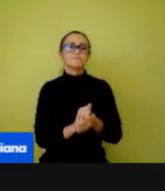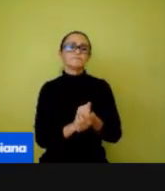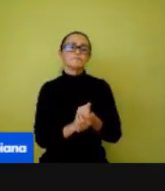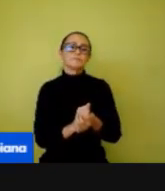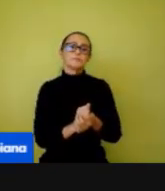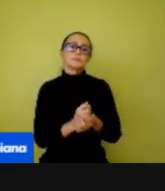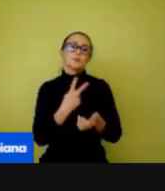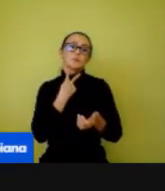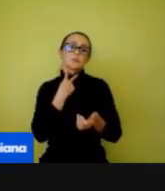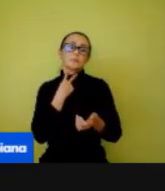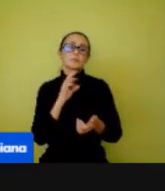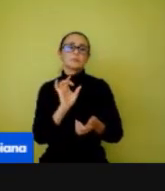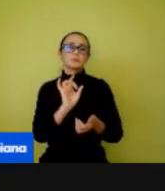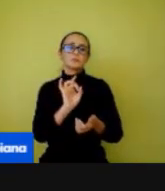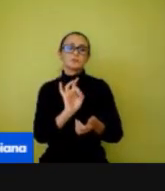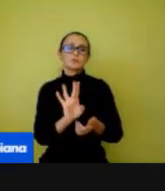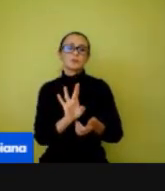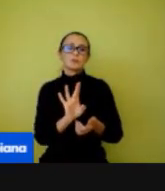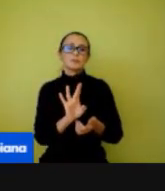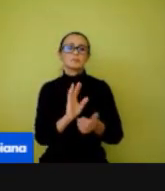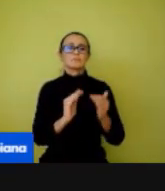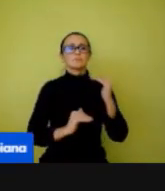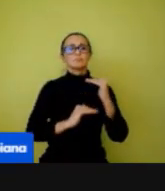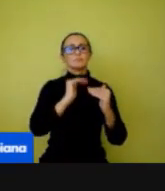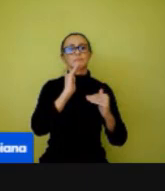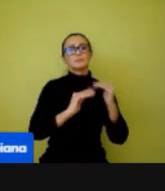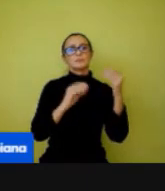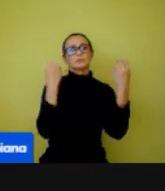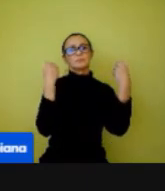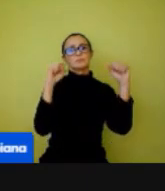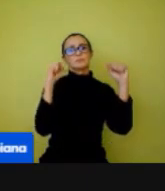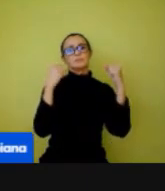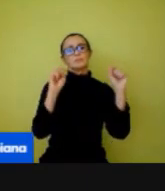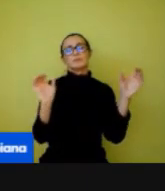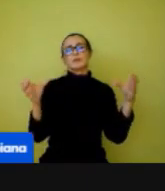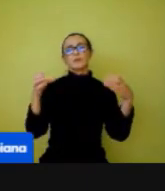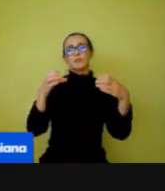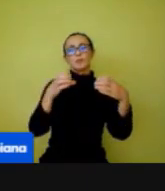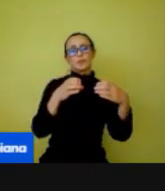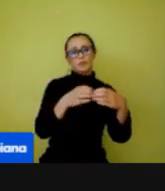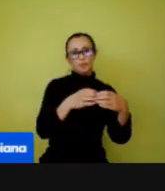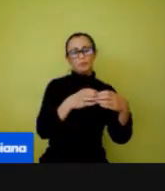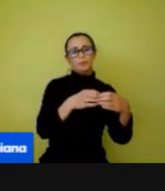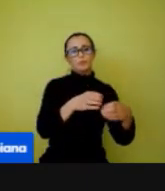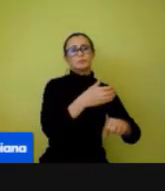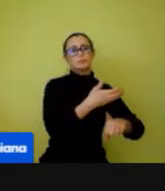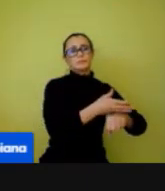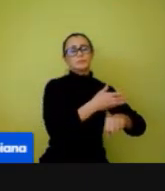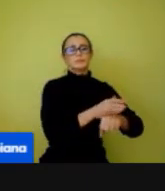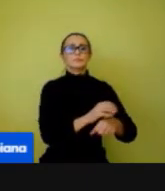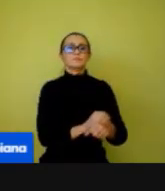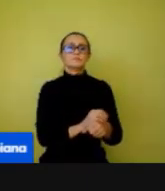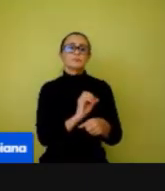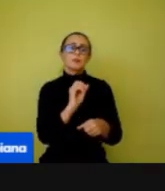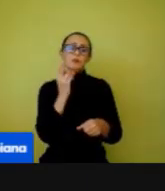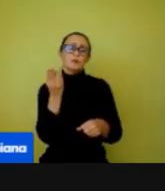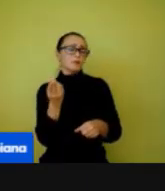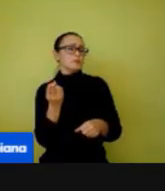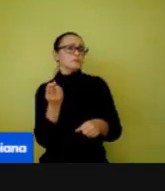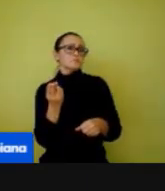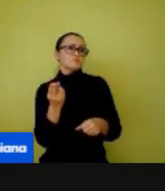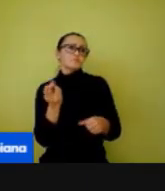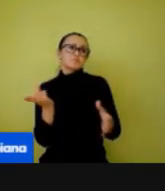a não ser o professor e a turma de educação física. A não ser um coordenador ou